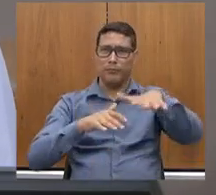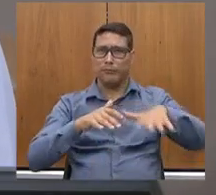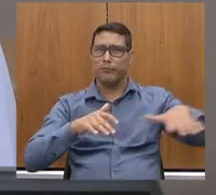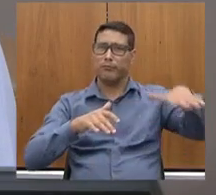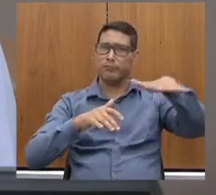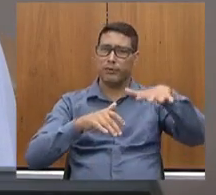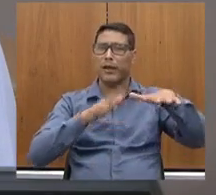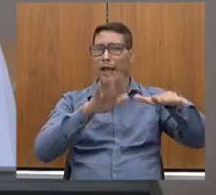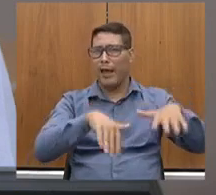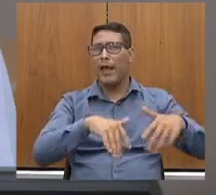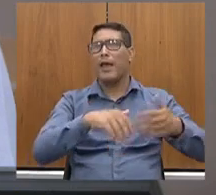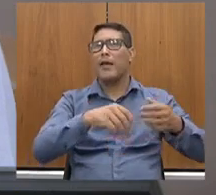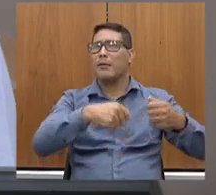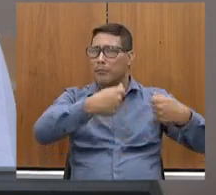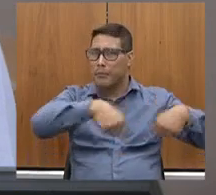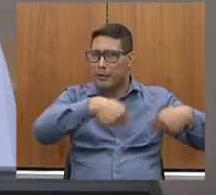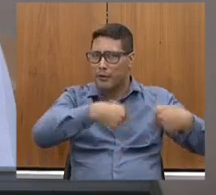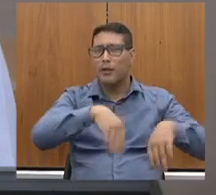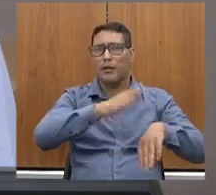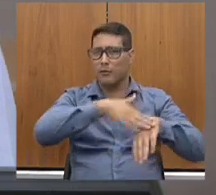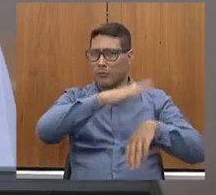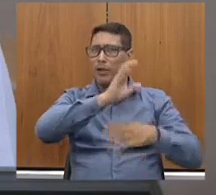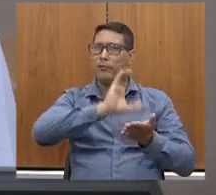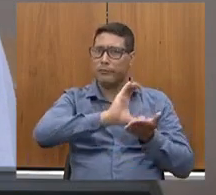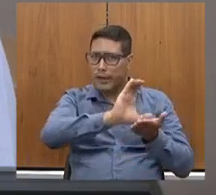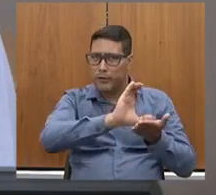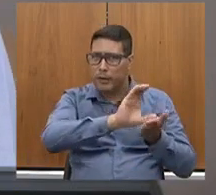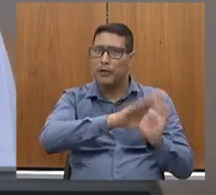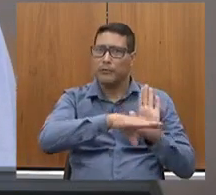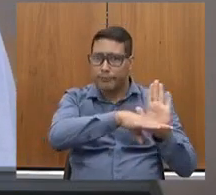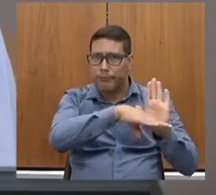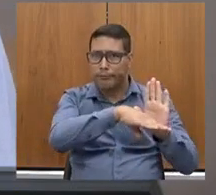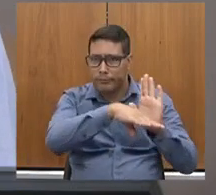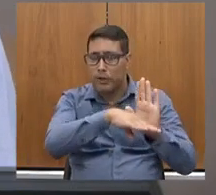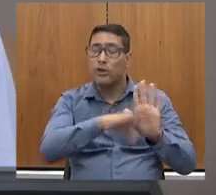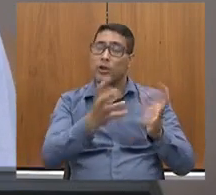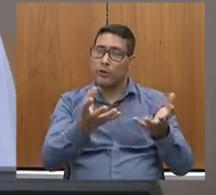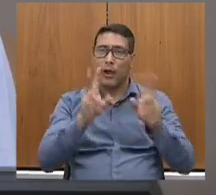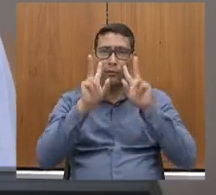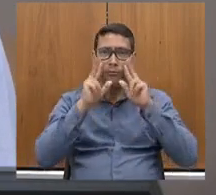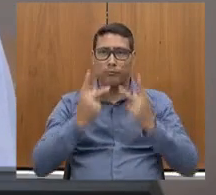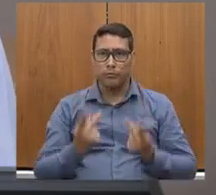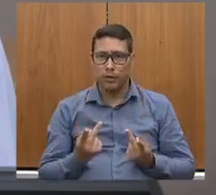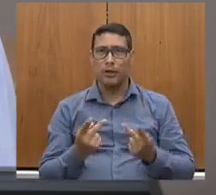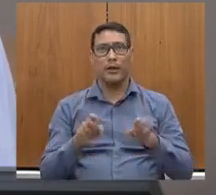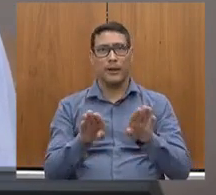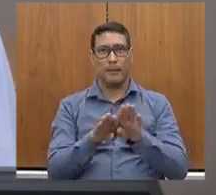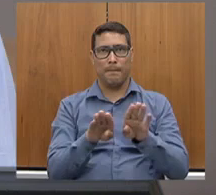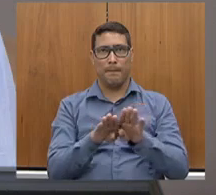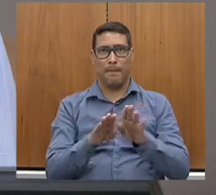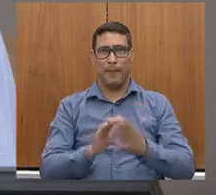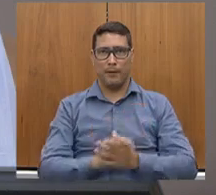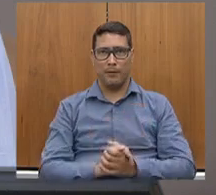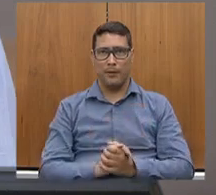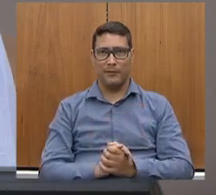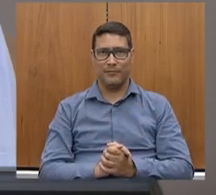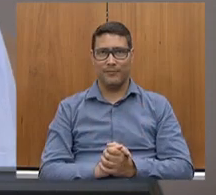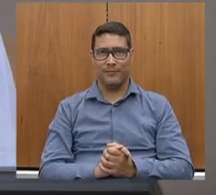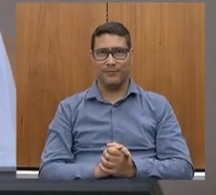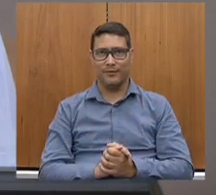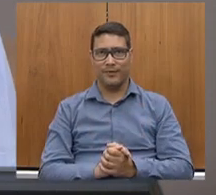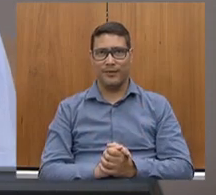que precisa de investimentos, e, então, eu queria reconhecer aqui também. Finalmente foi lembrado.